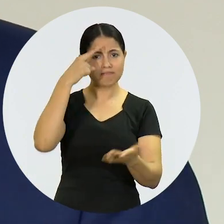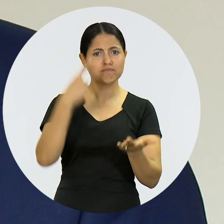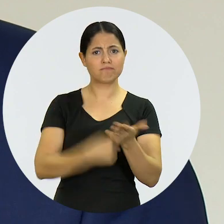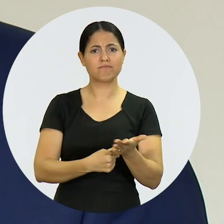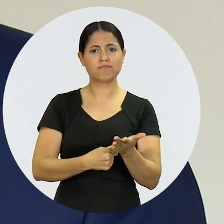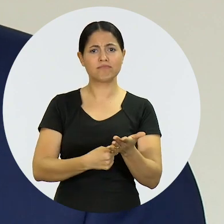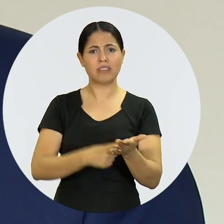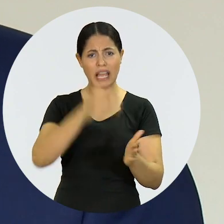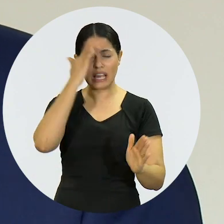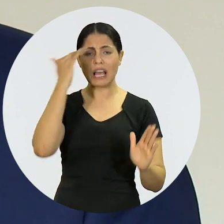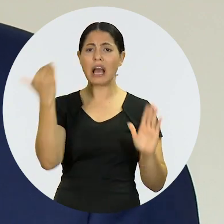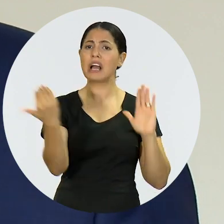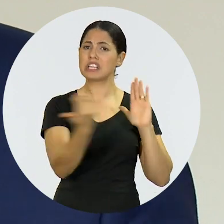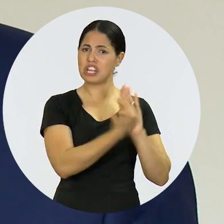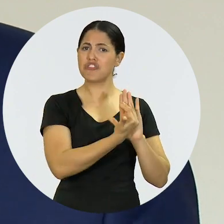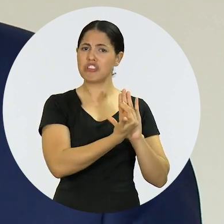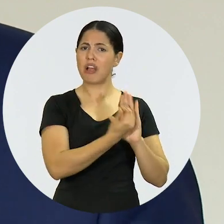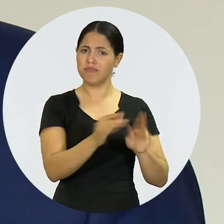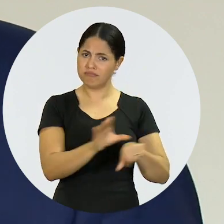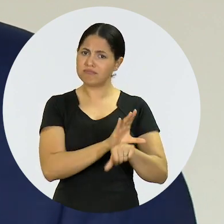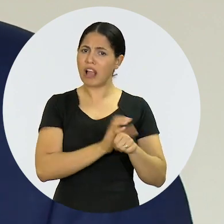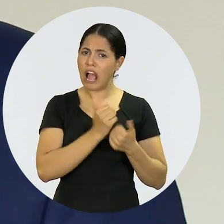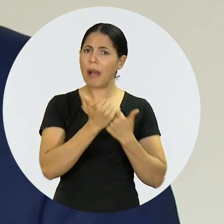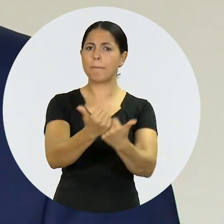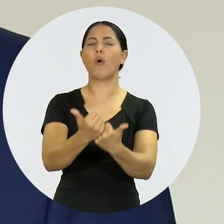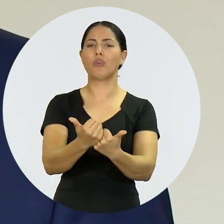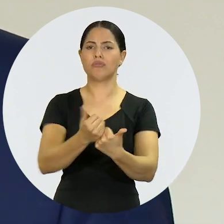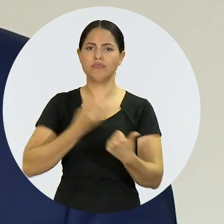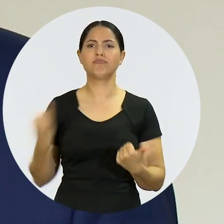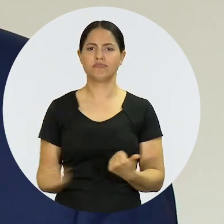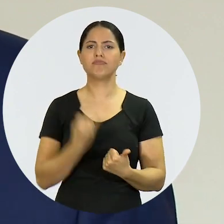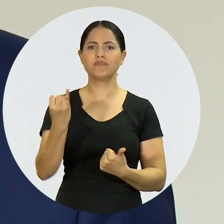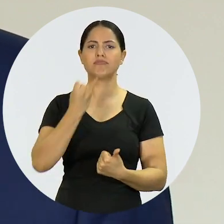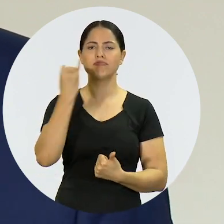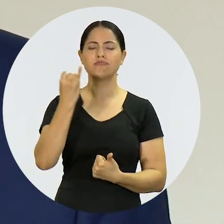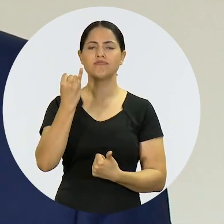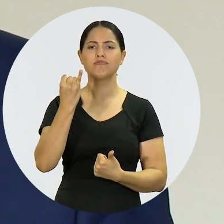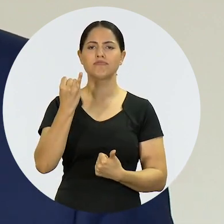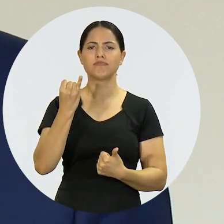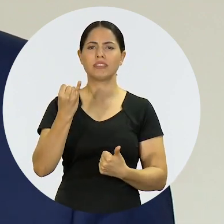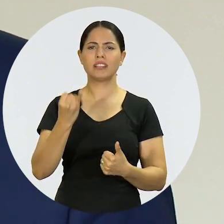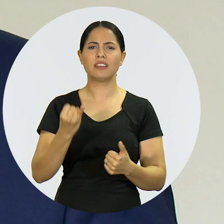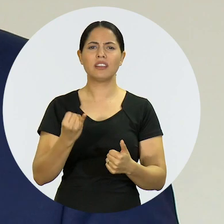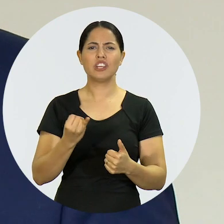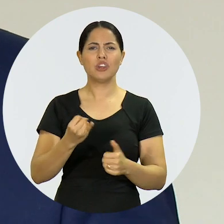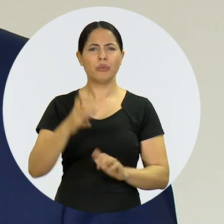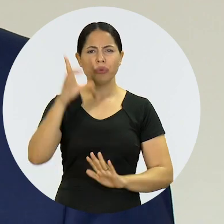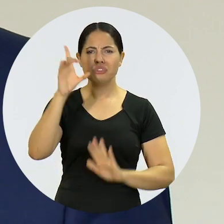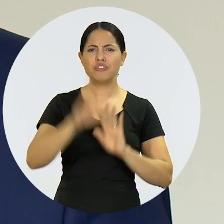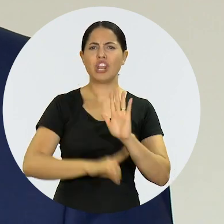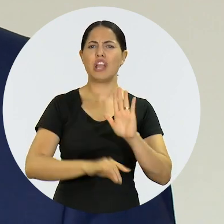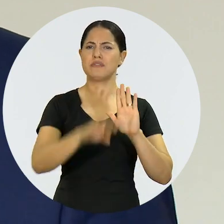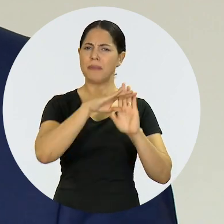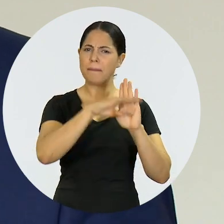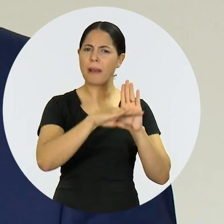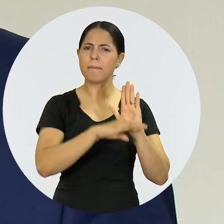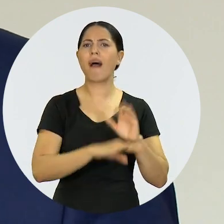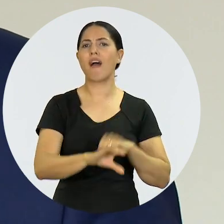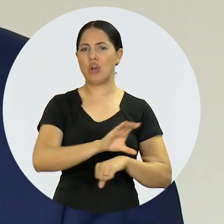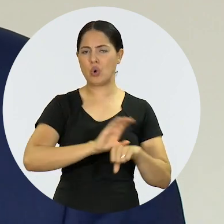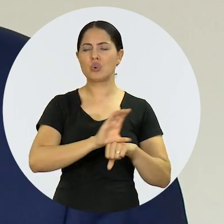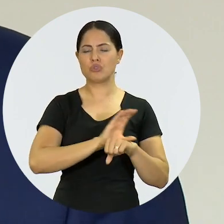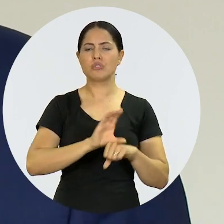estima da sociedade brasileira para a Constituição e o apoio dela para a importância de mantermos intactos os